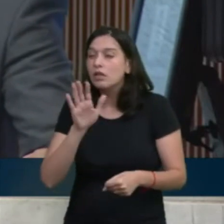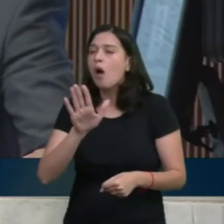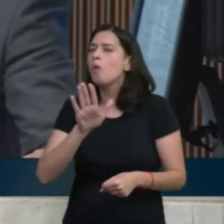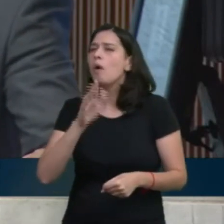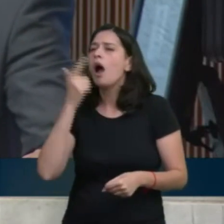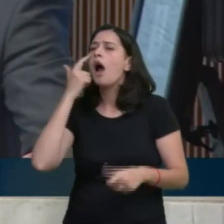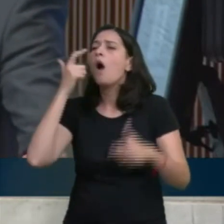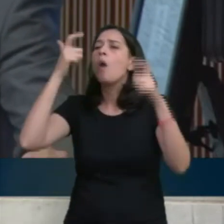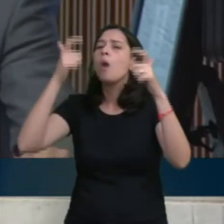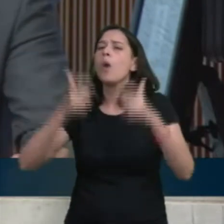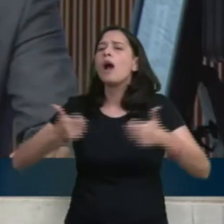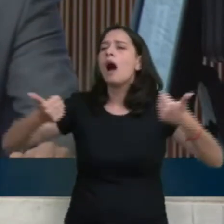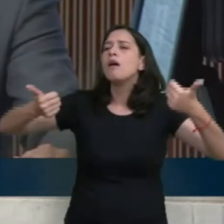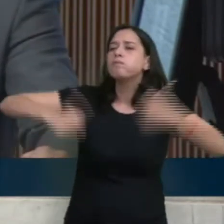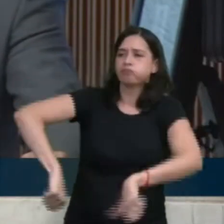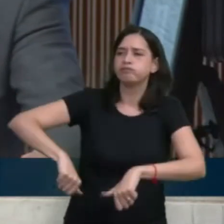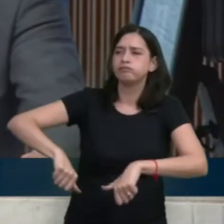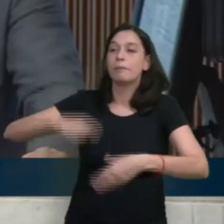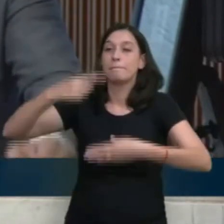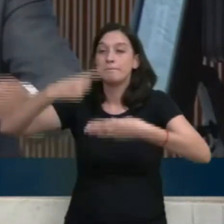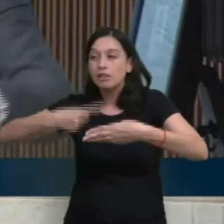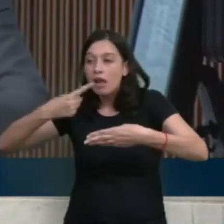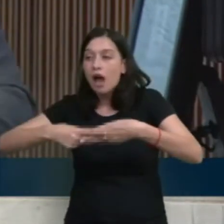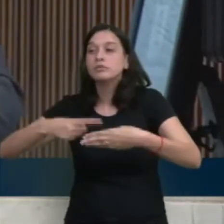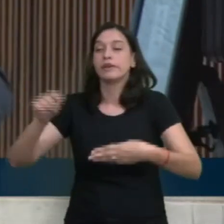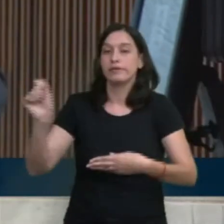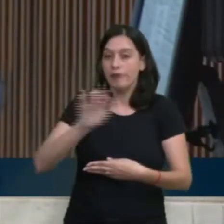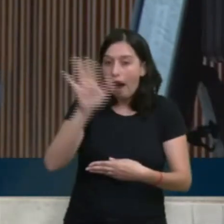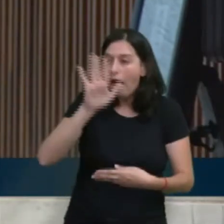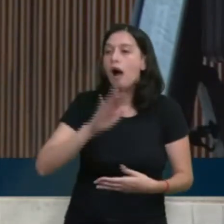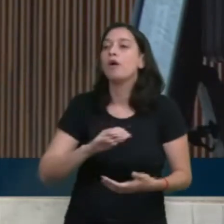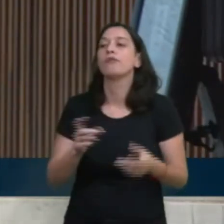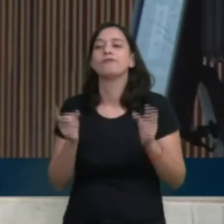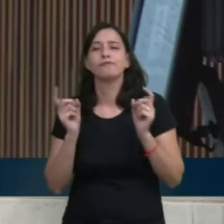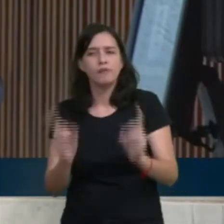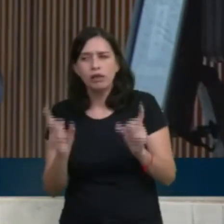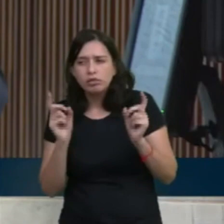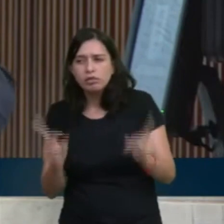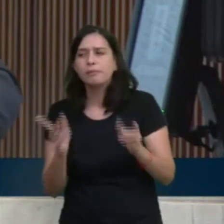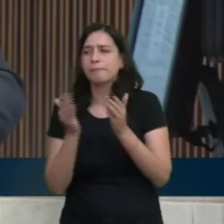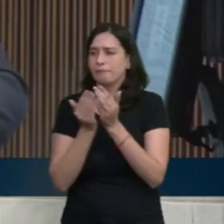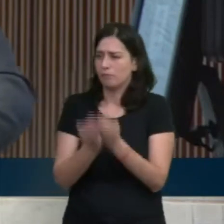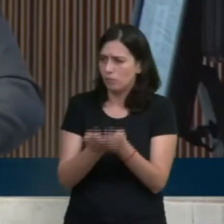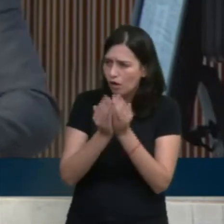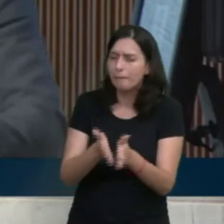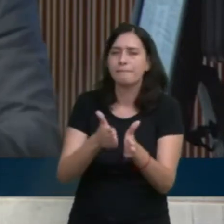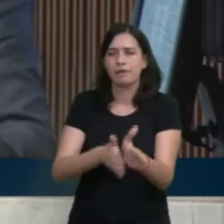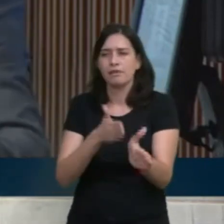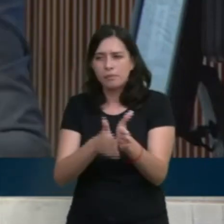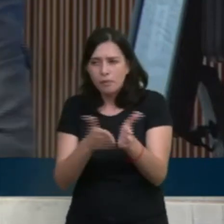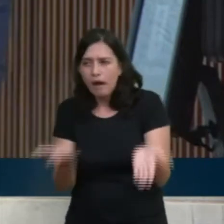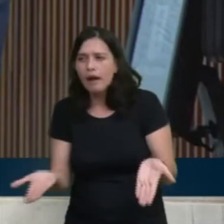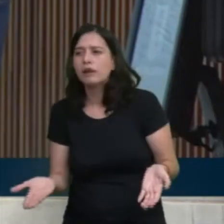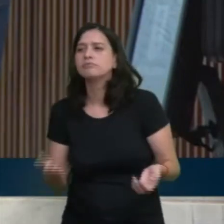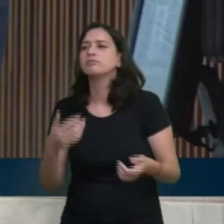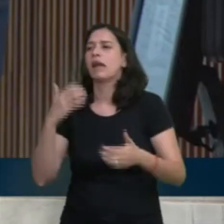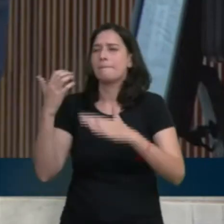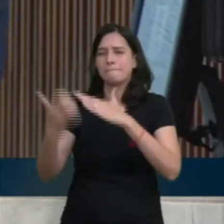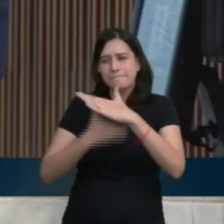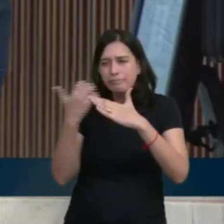CMS, de pedágio caro, de privatização do Porto de Paranaguá, de entrega da Ferroeste, de